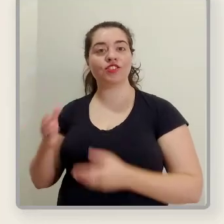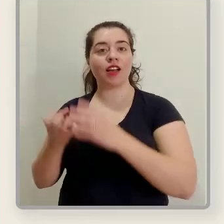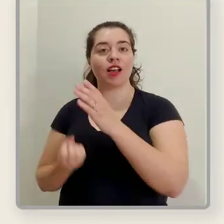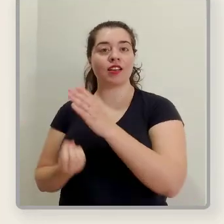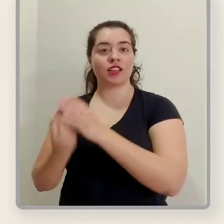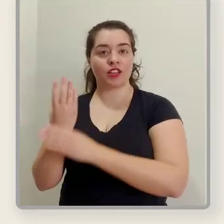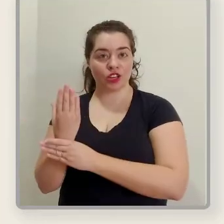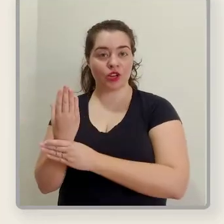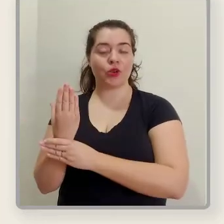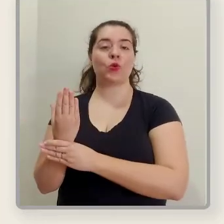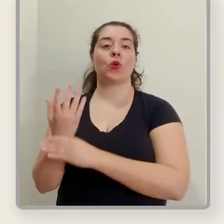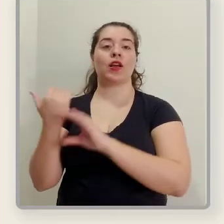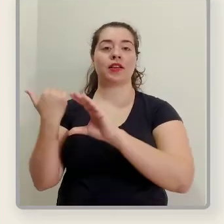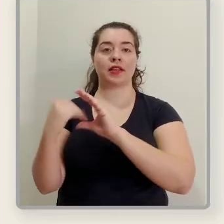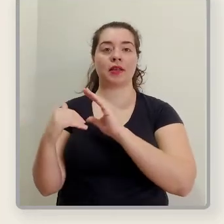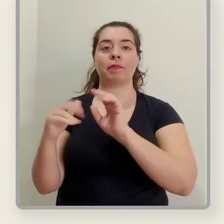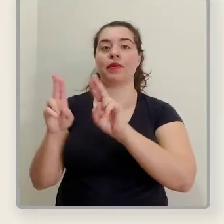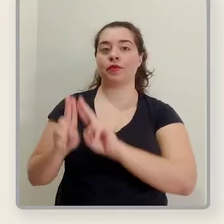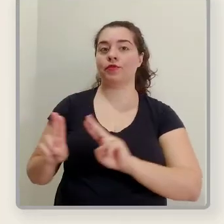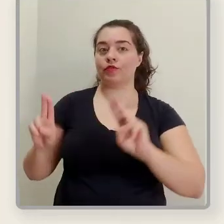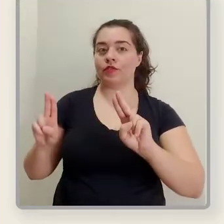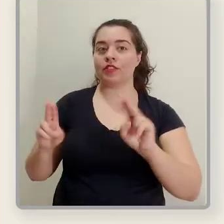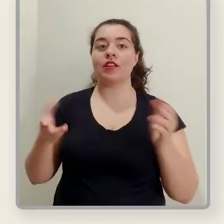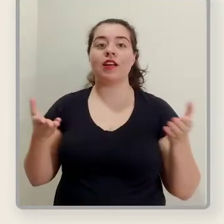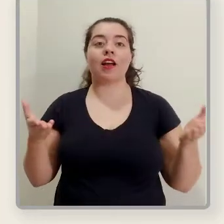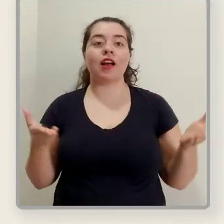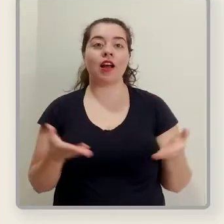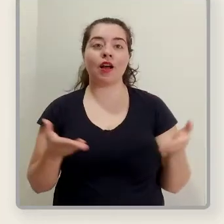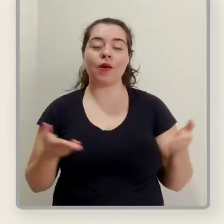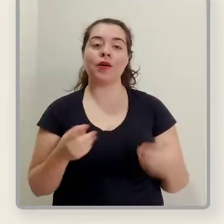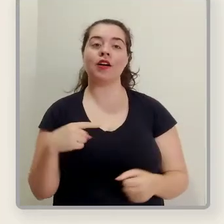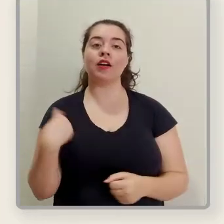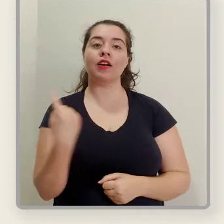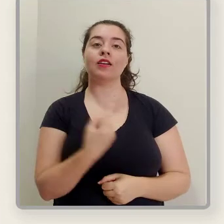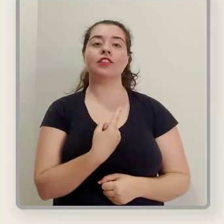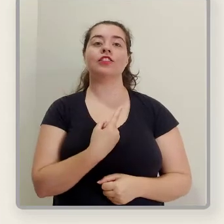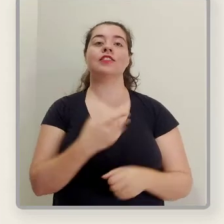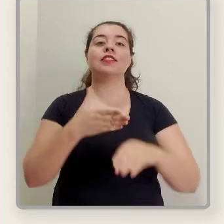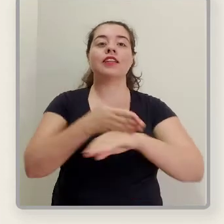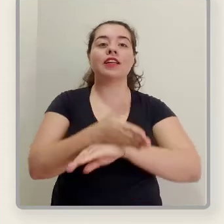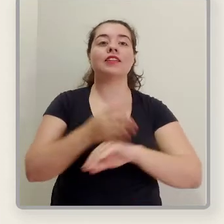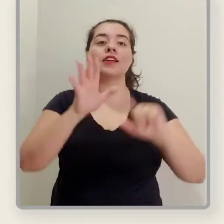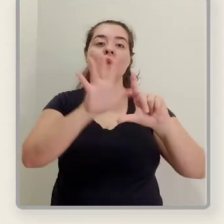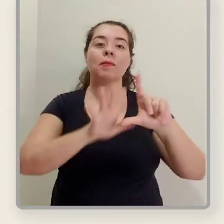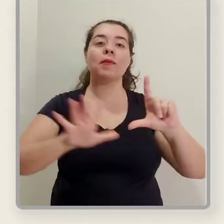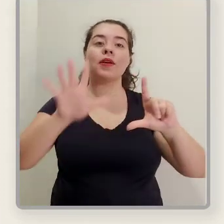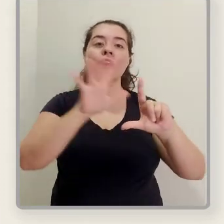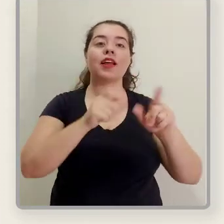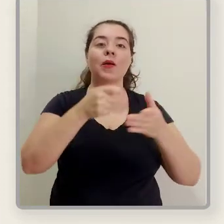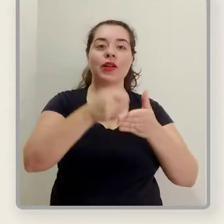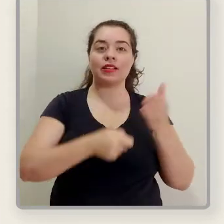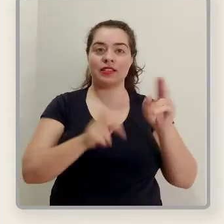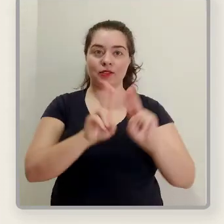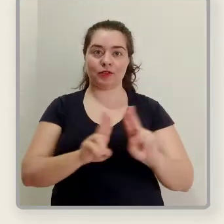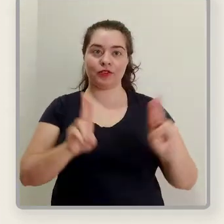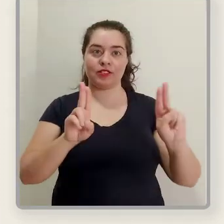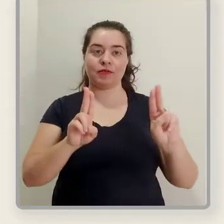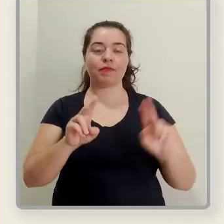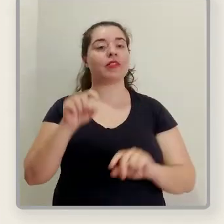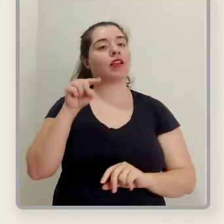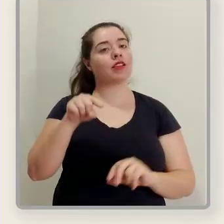Obtido o sucesso na criação e ativação do e-mail institucional, faremos agora o acesso ao portal